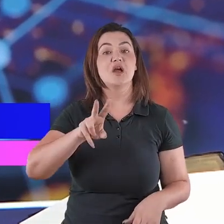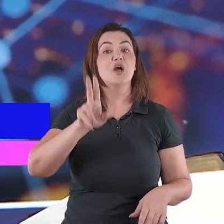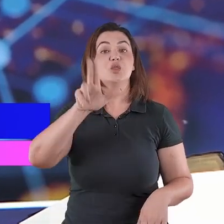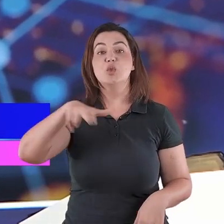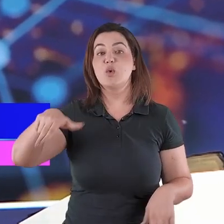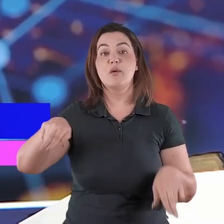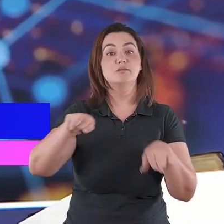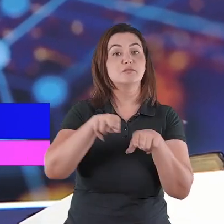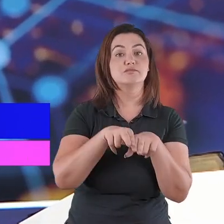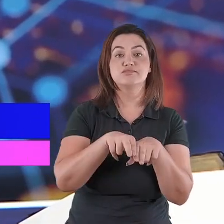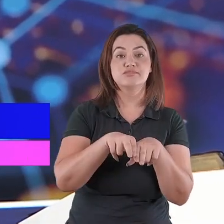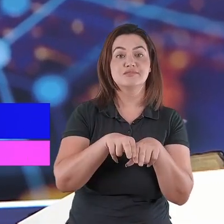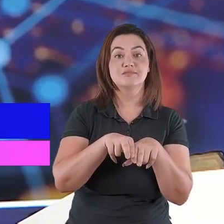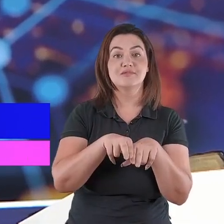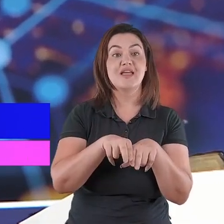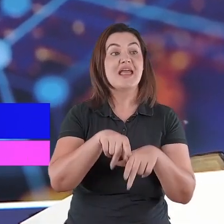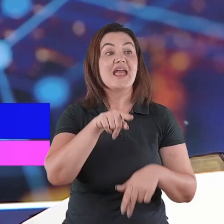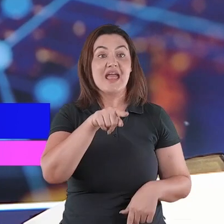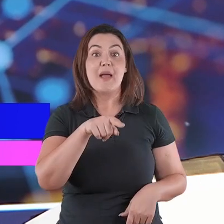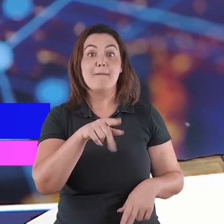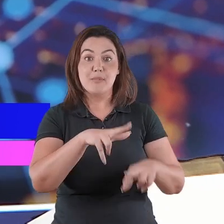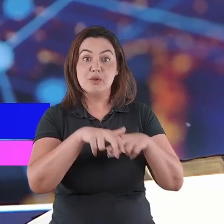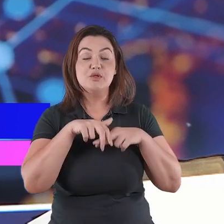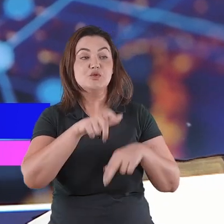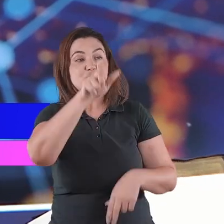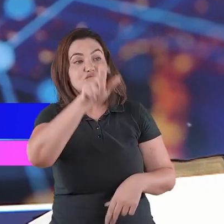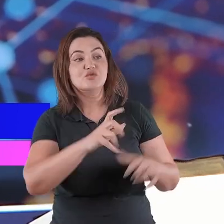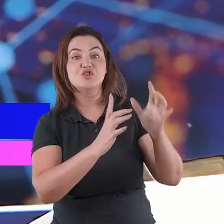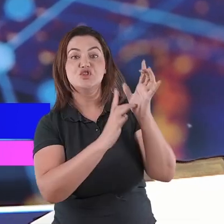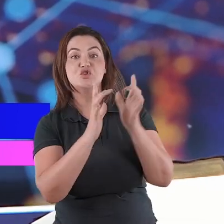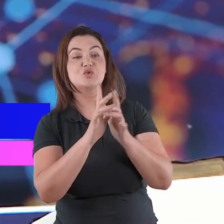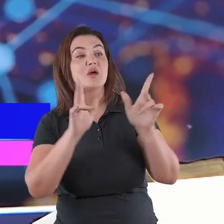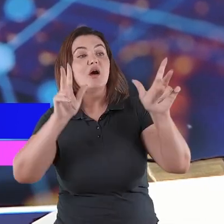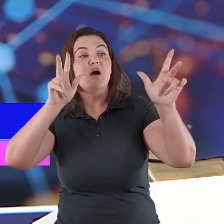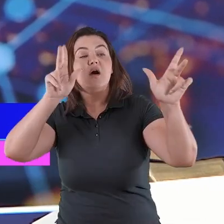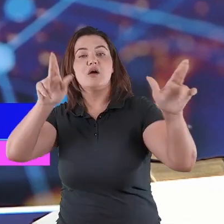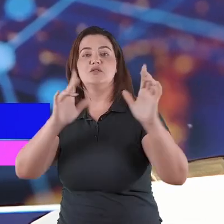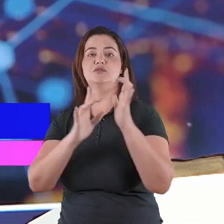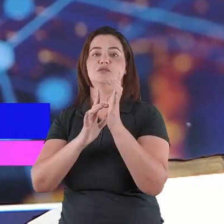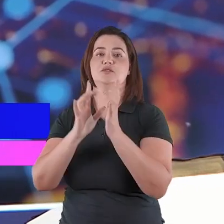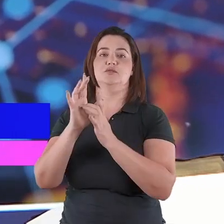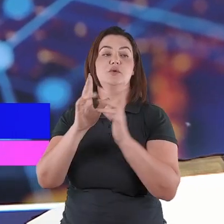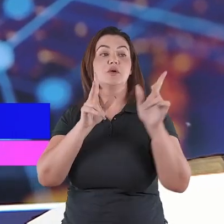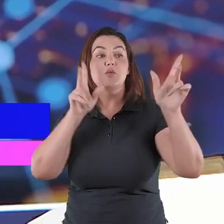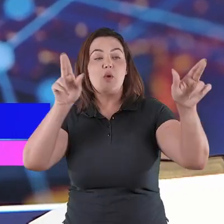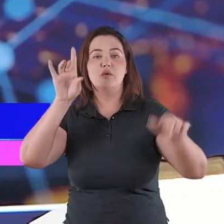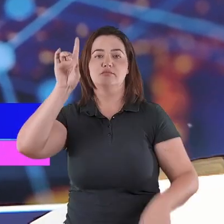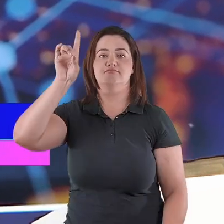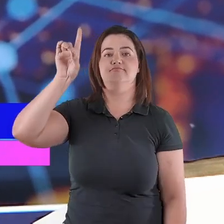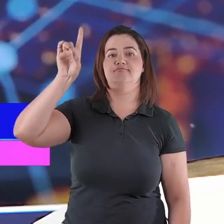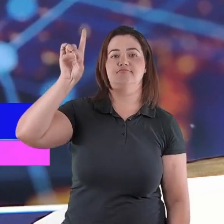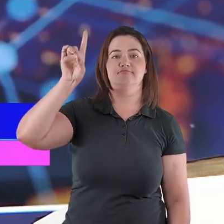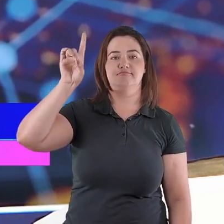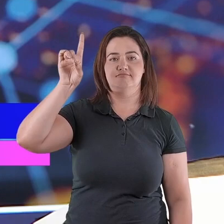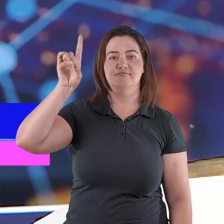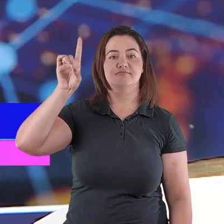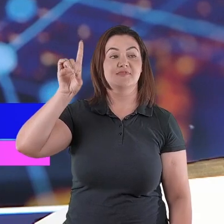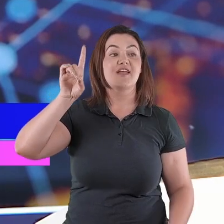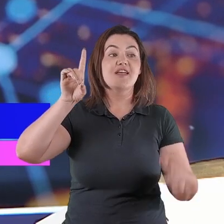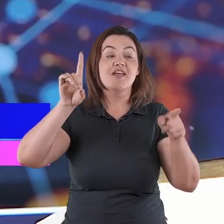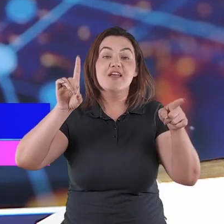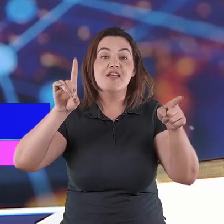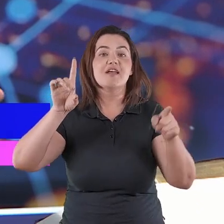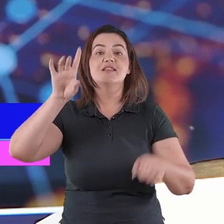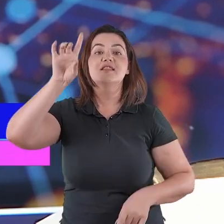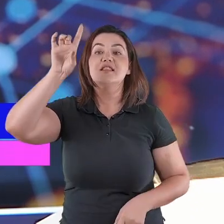visível de Deus, ele foi a encarnação divina para habitar entre nós,